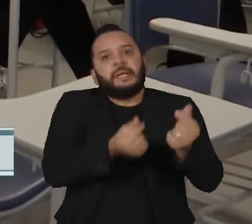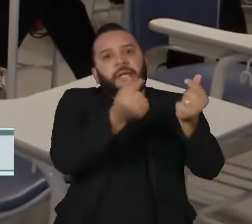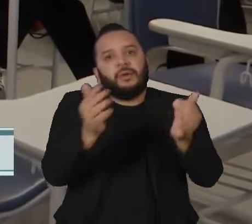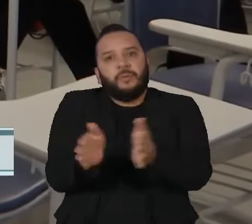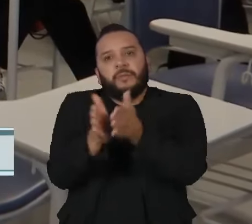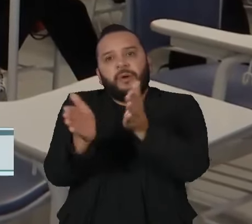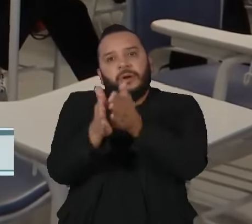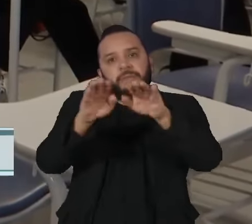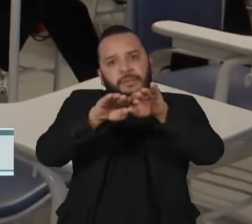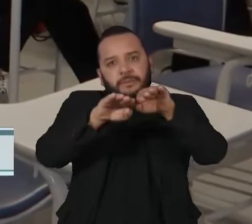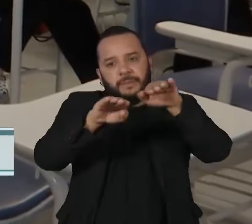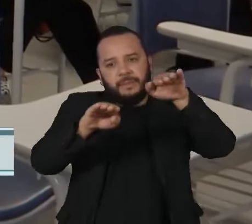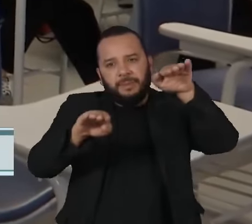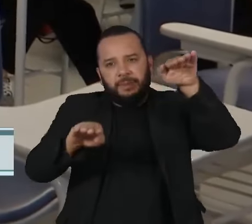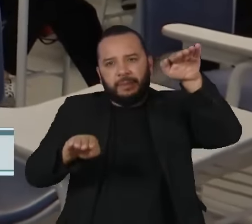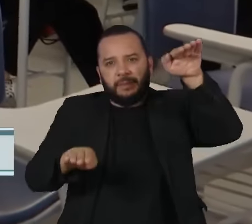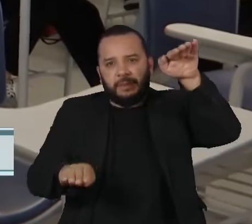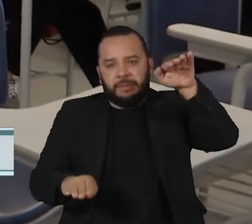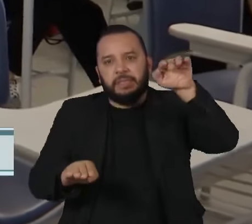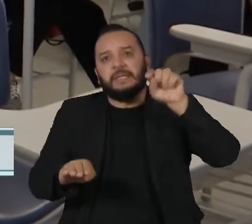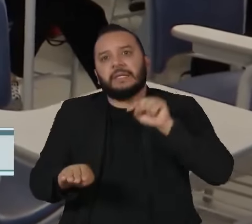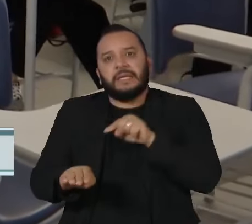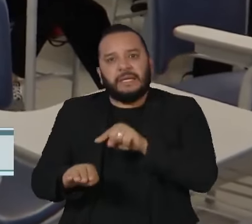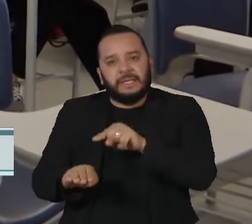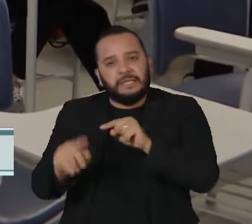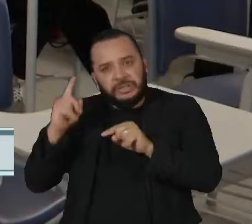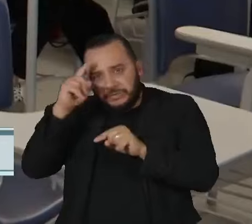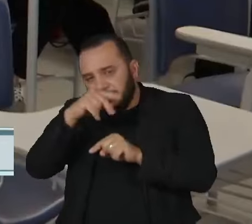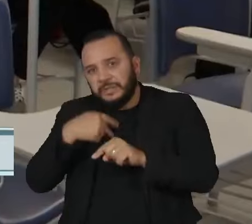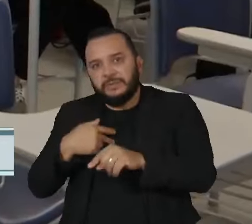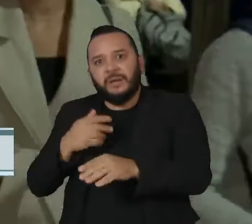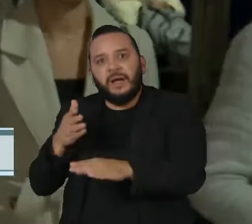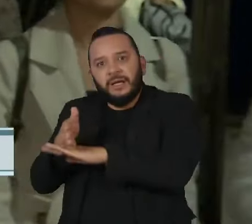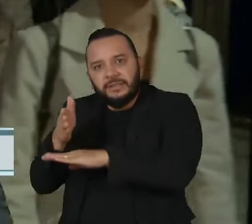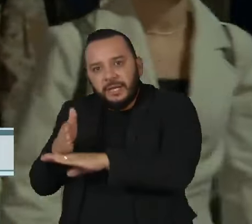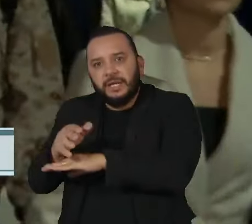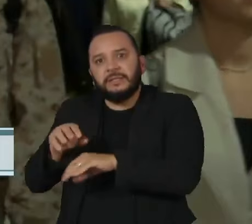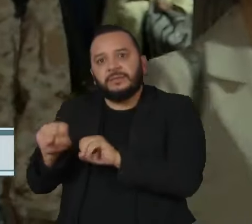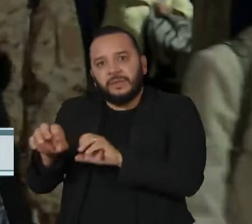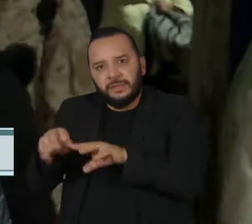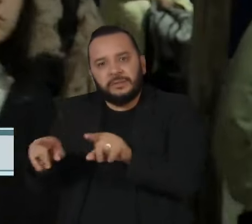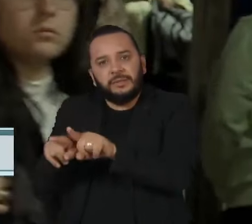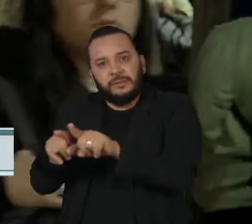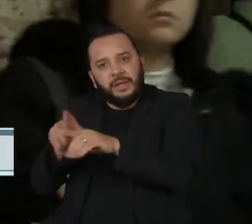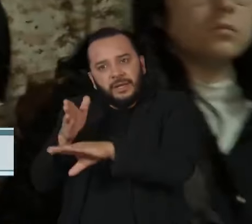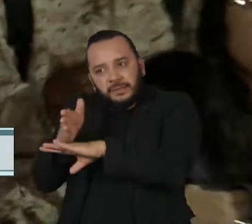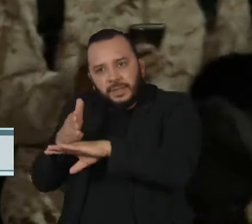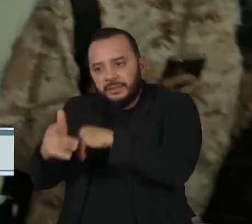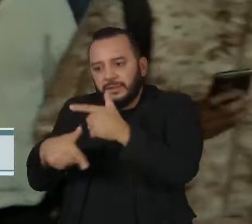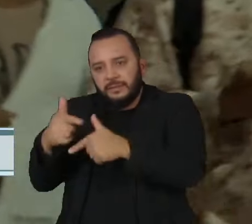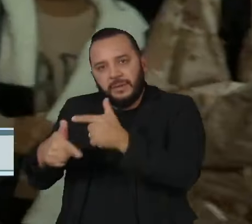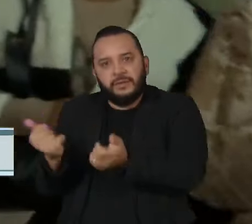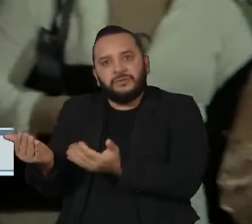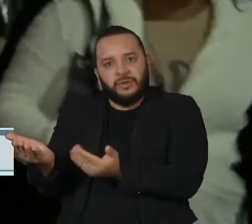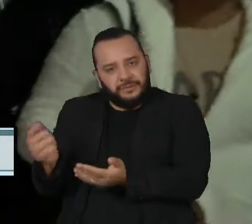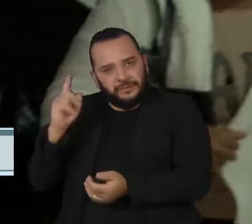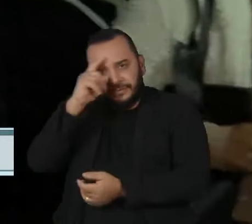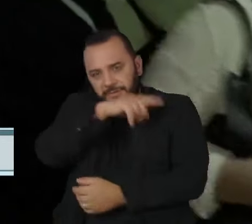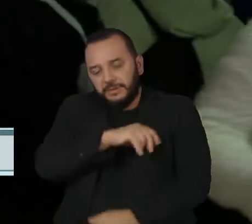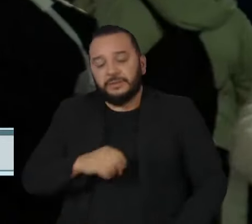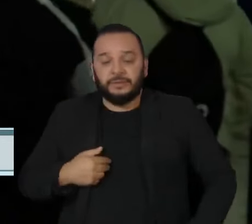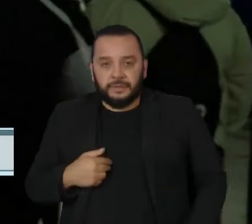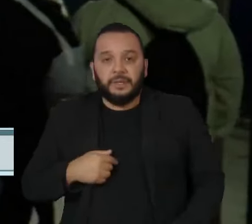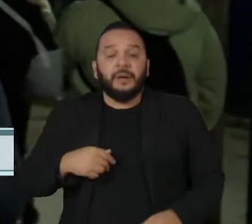e o acesso à educação e ao trabalho pelos jovens. Nos países desenvolvidos, quatro em cada cinco